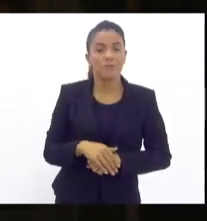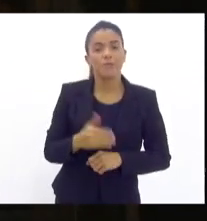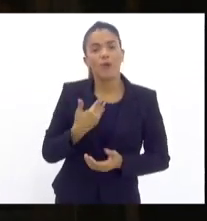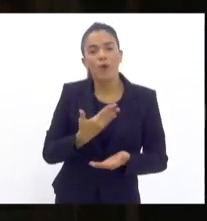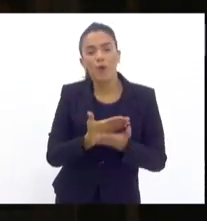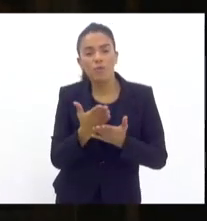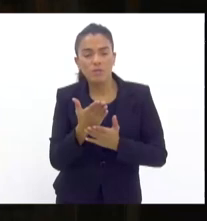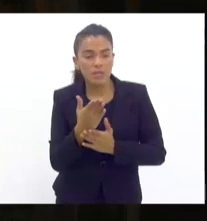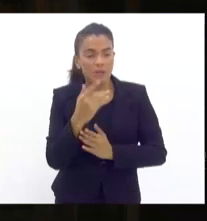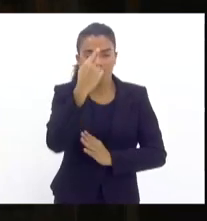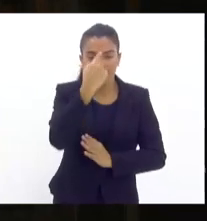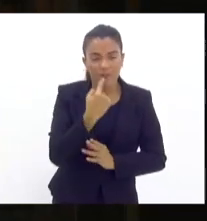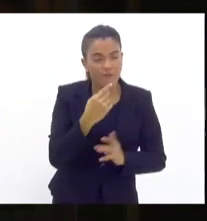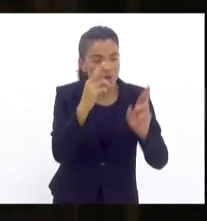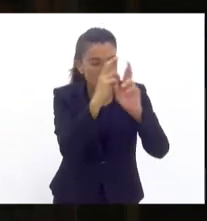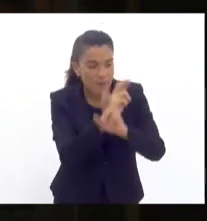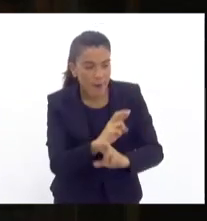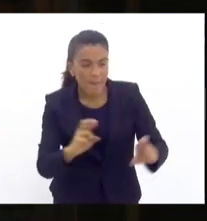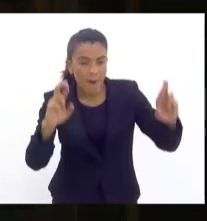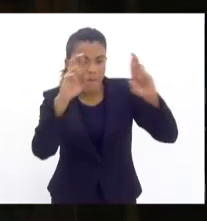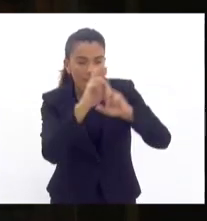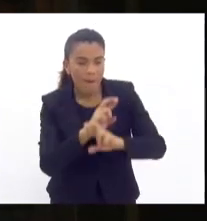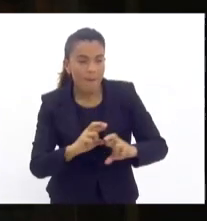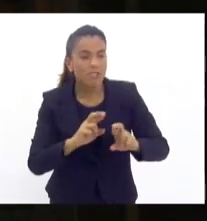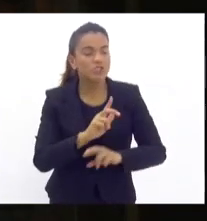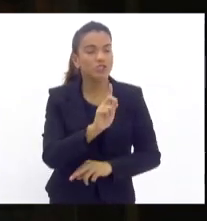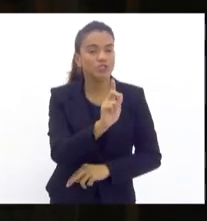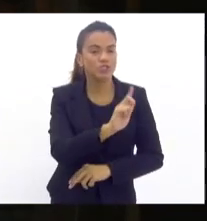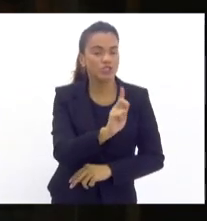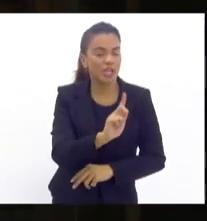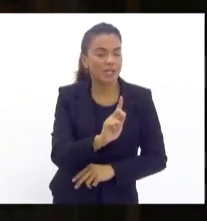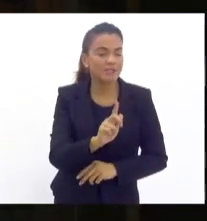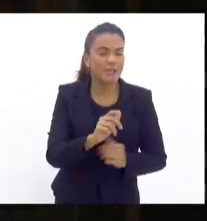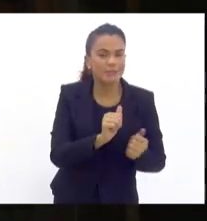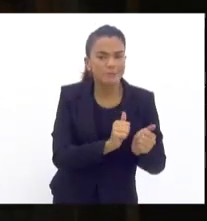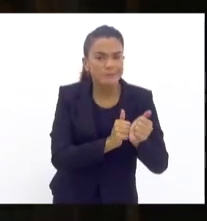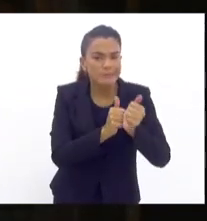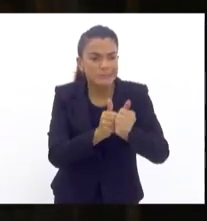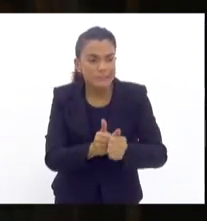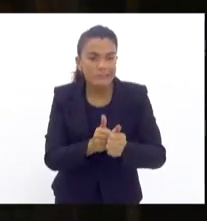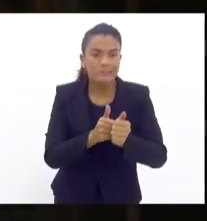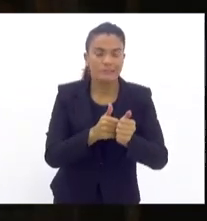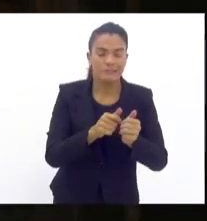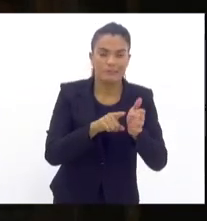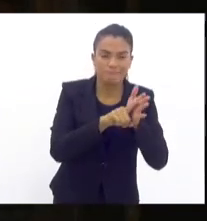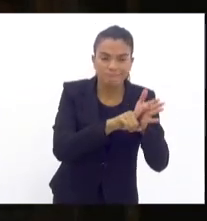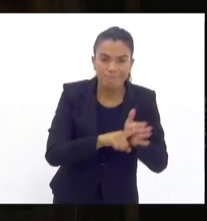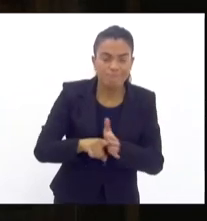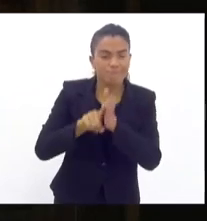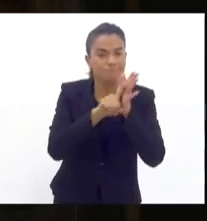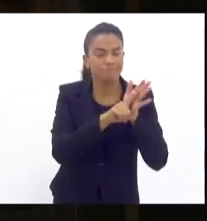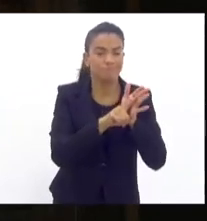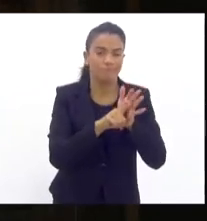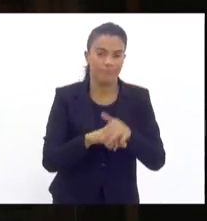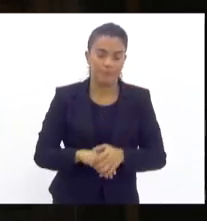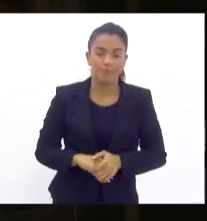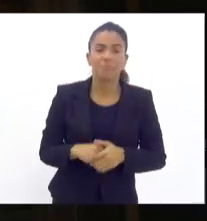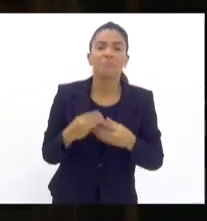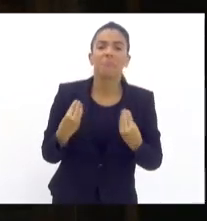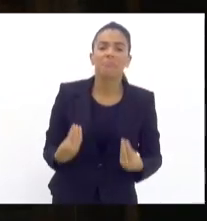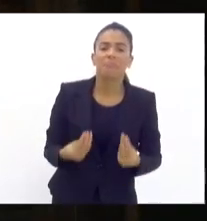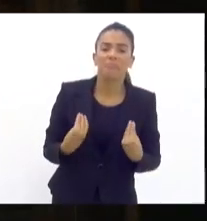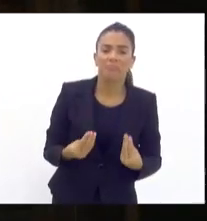investigativo para o DPA, gerenciando pessoalmente investigações e forças-tarefas. Forças-tarefas para quê?